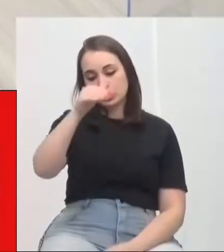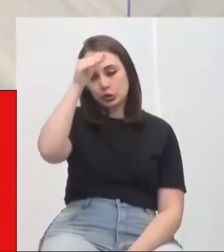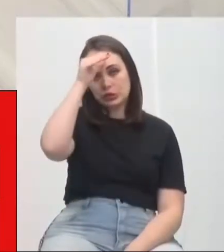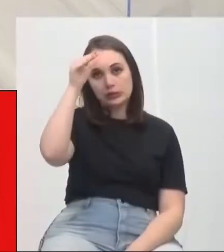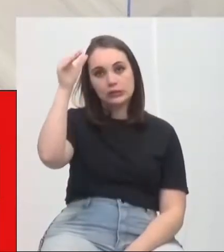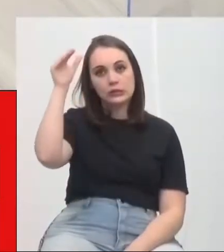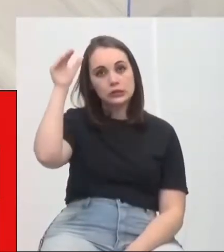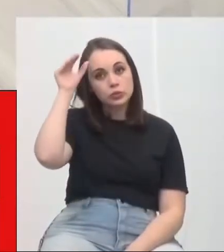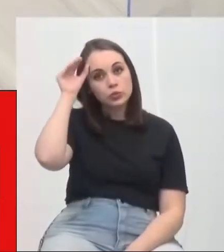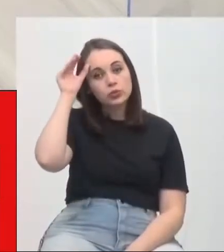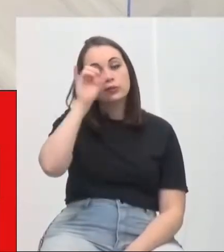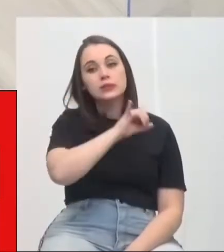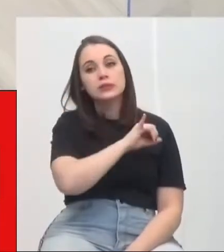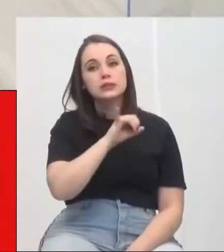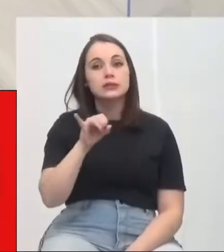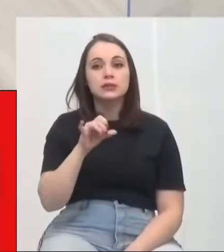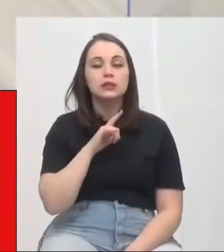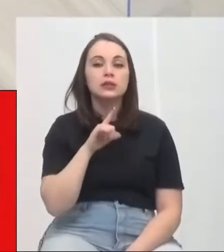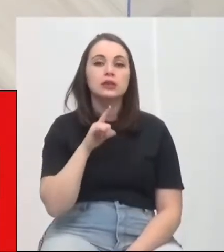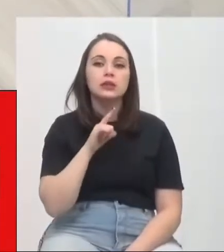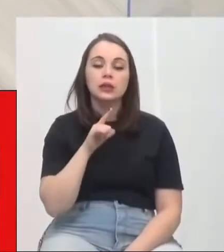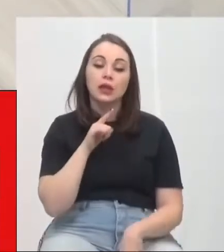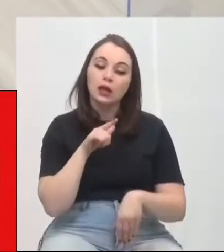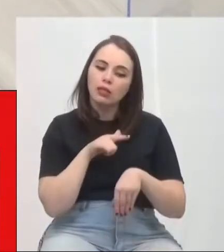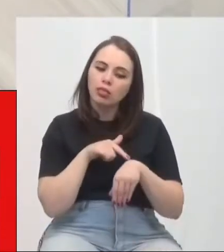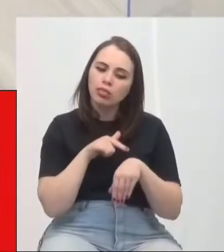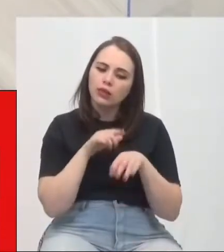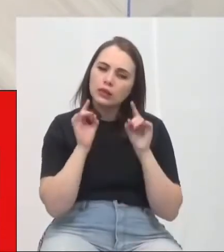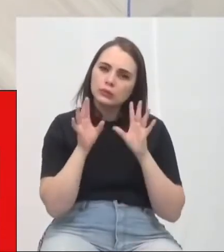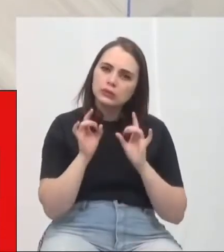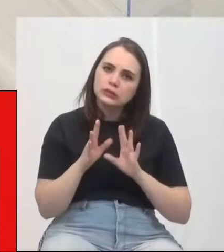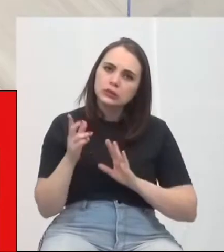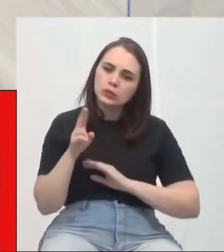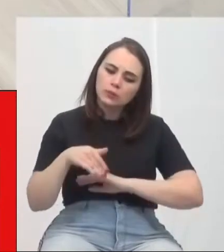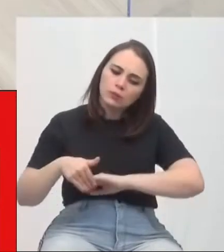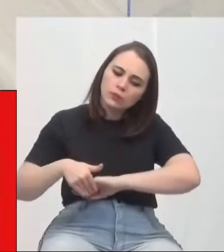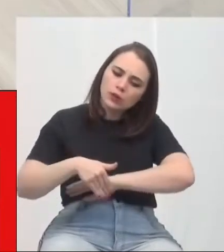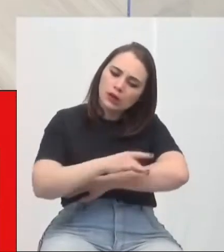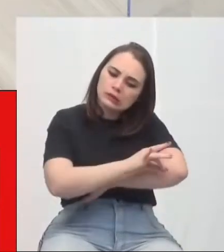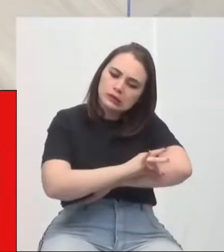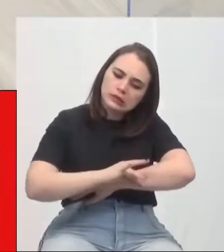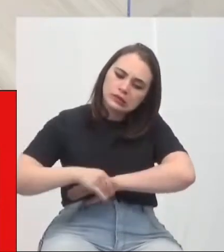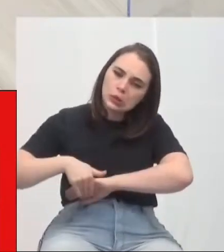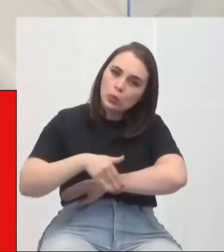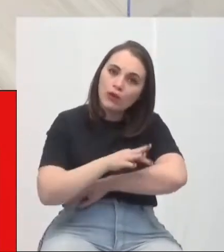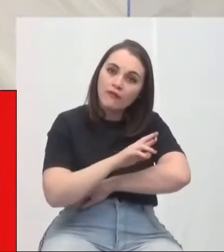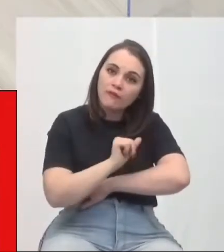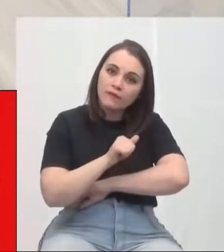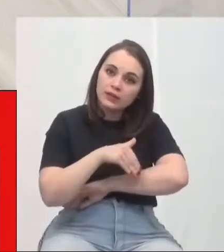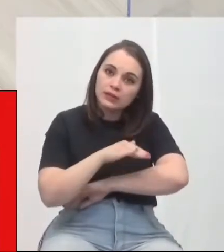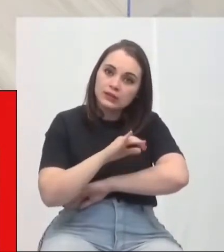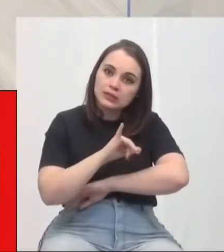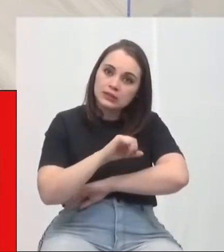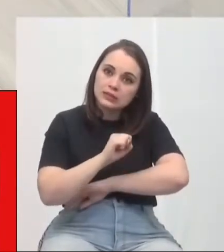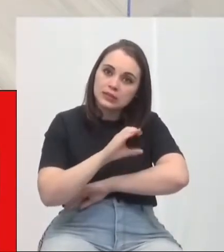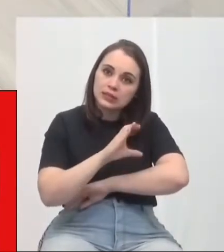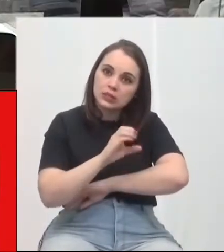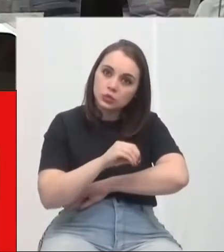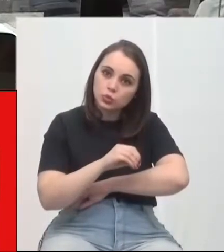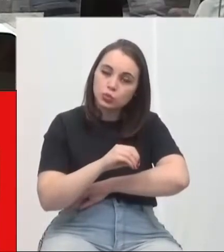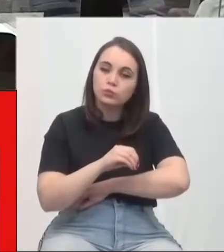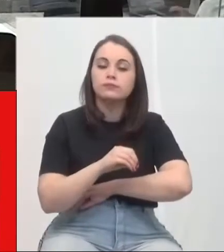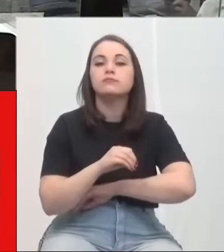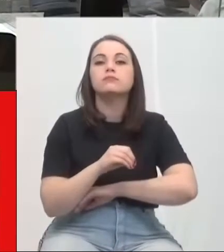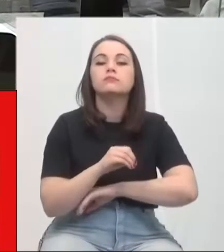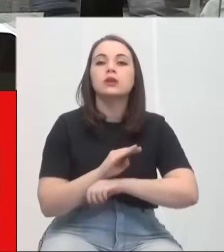Municipal, questionando se existe previsão para pavimentação asfáltica em toda a extensão da Rua Francisco, Stakowski e a Rua